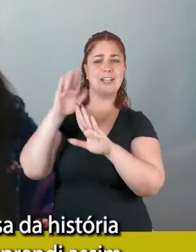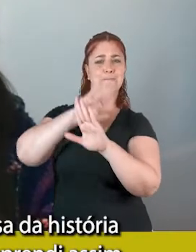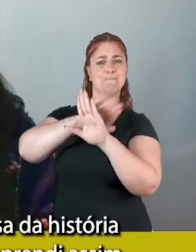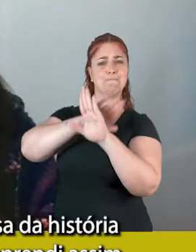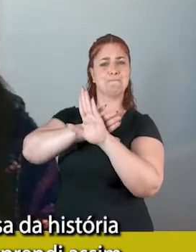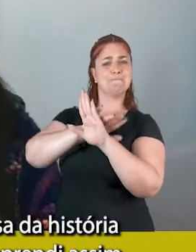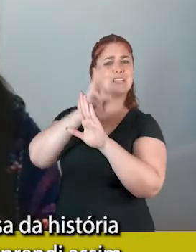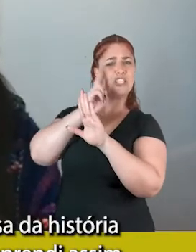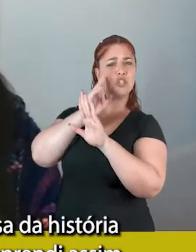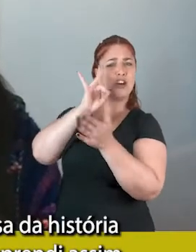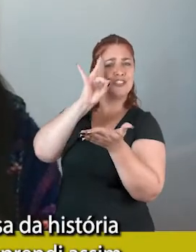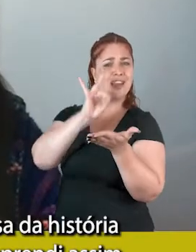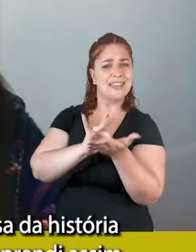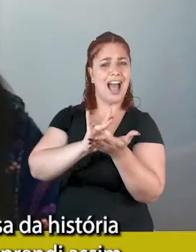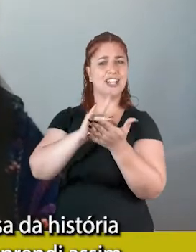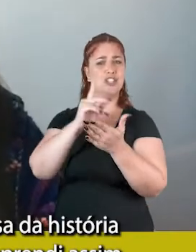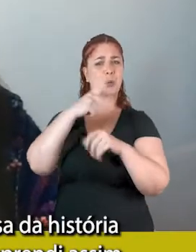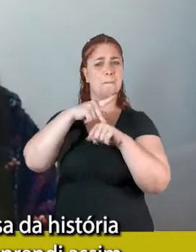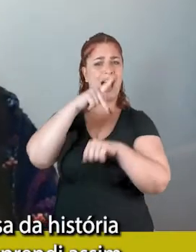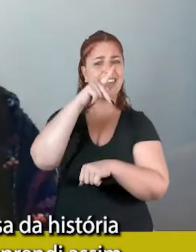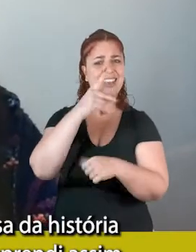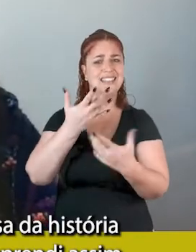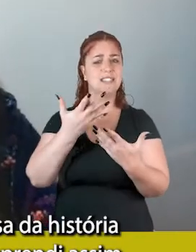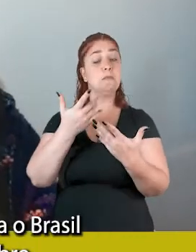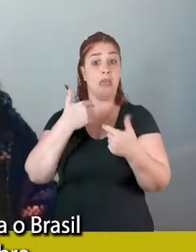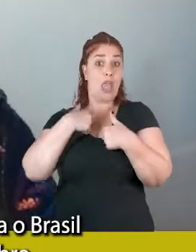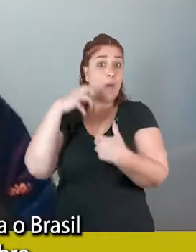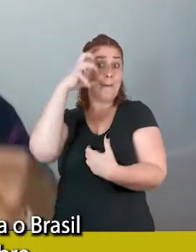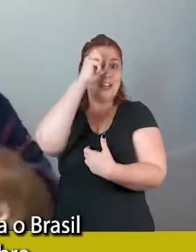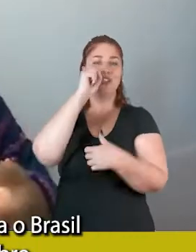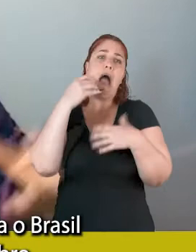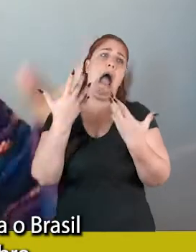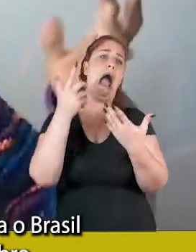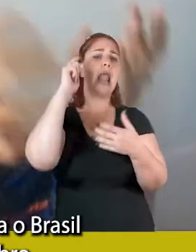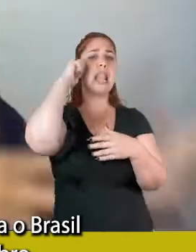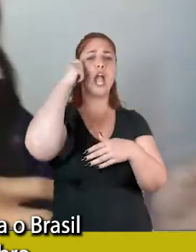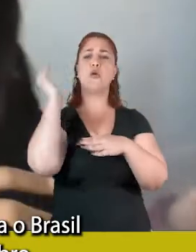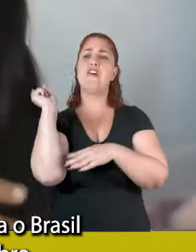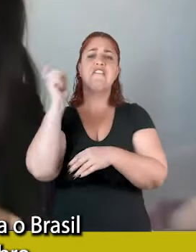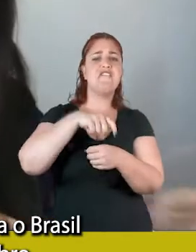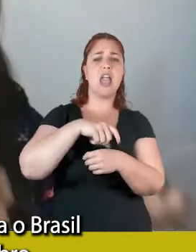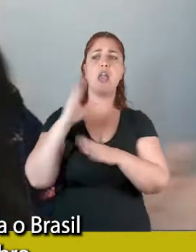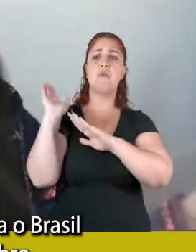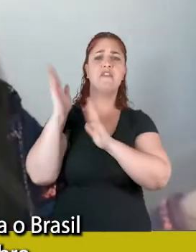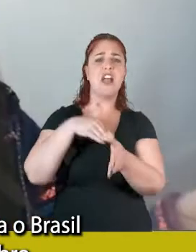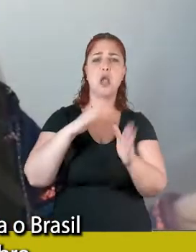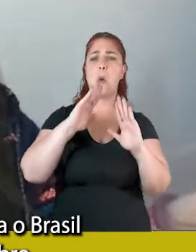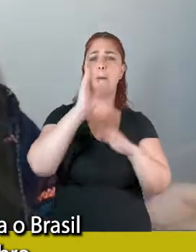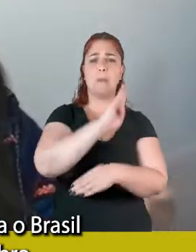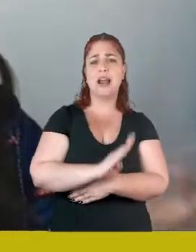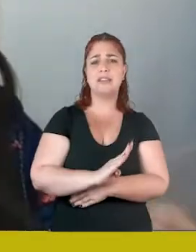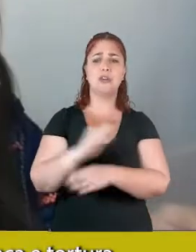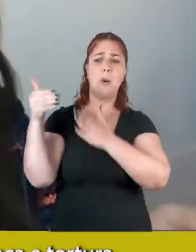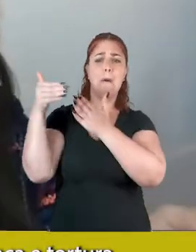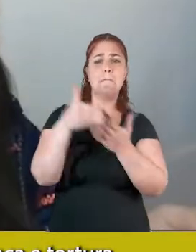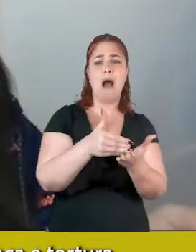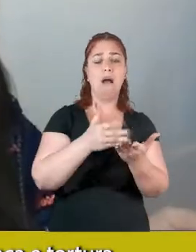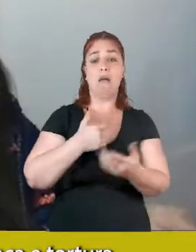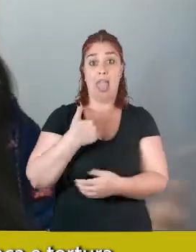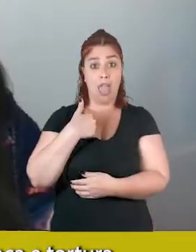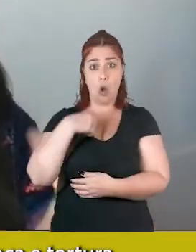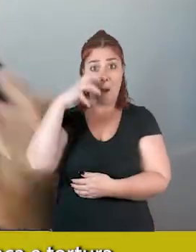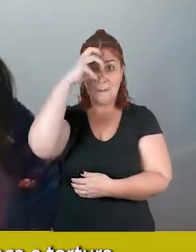a gente pensa na história do nosso país, eu aprendi assim, os negros vieram para o Brasil, sabe? Eu não lembro, eu não